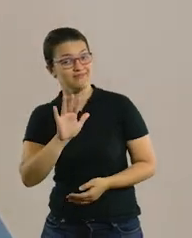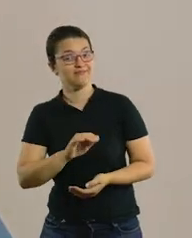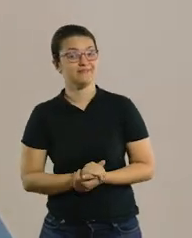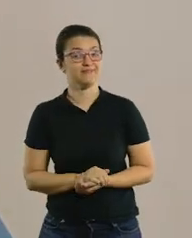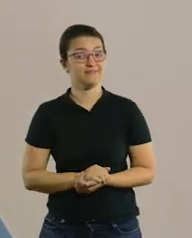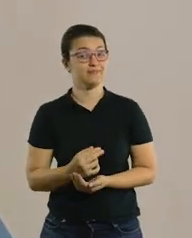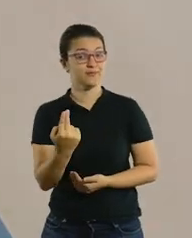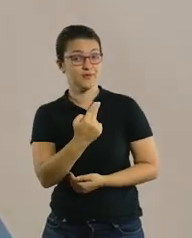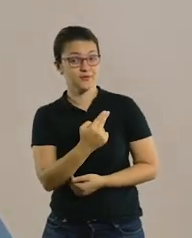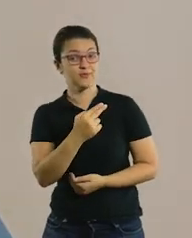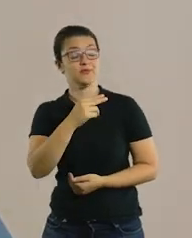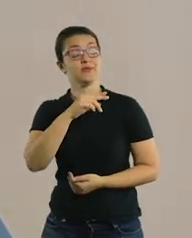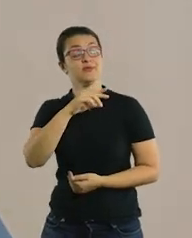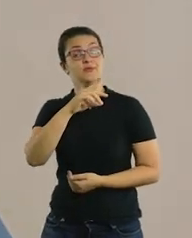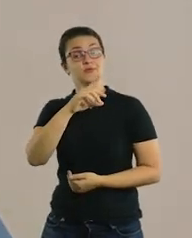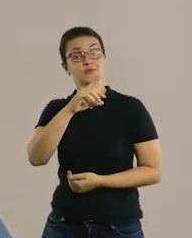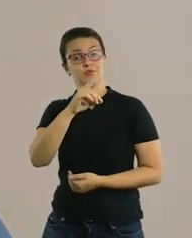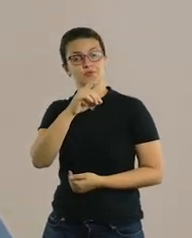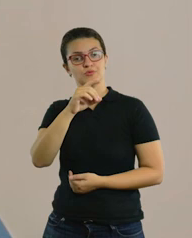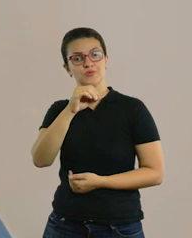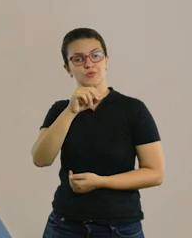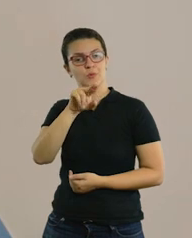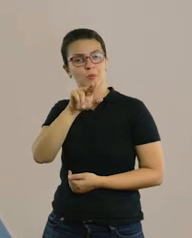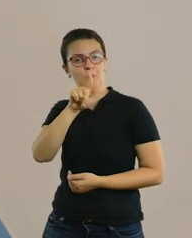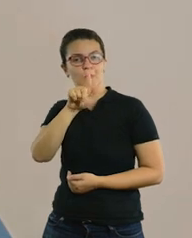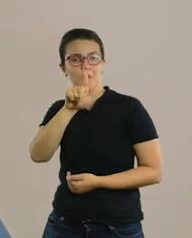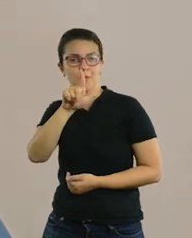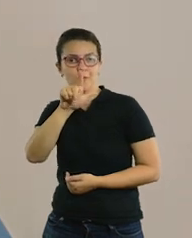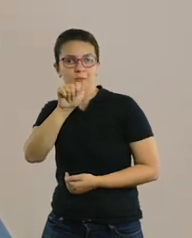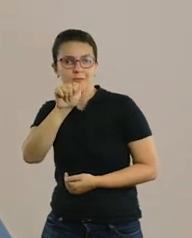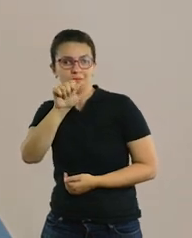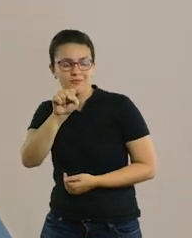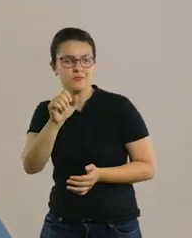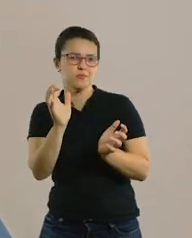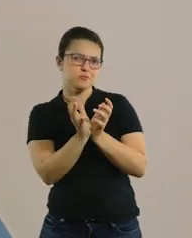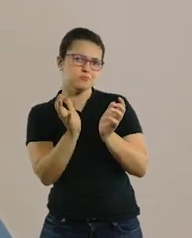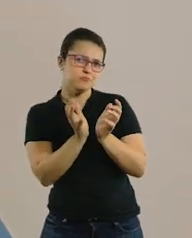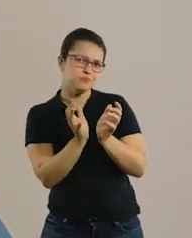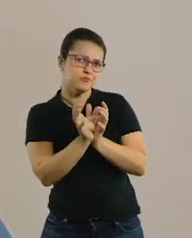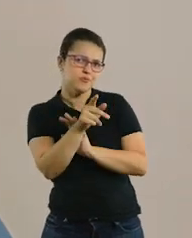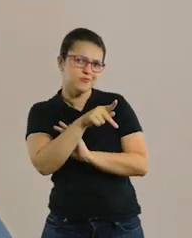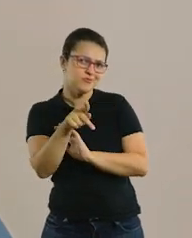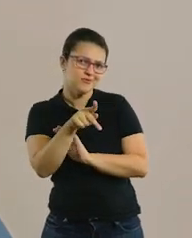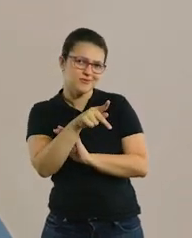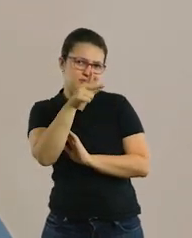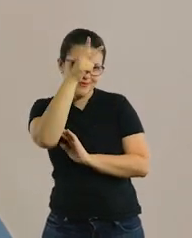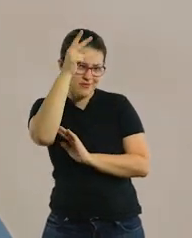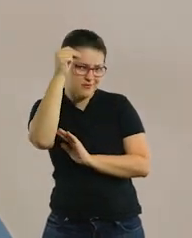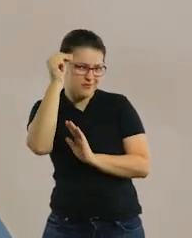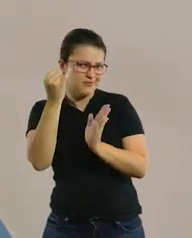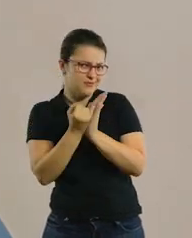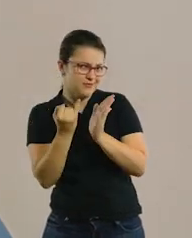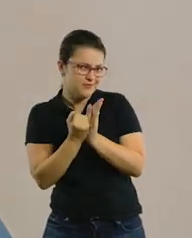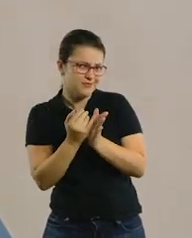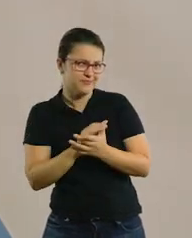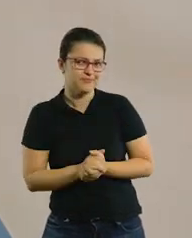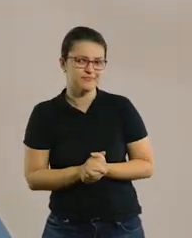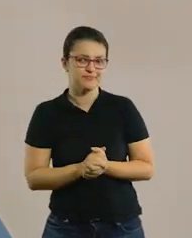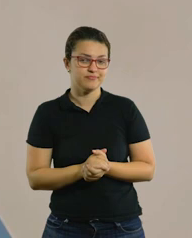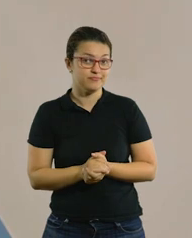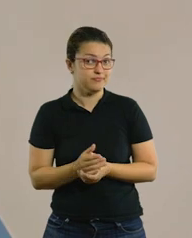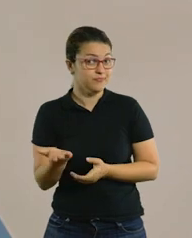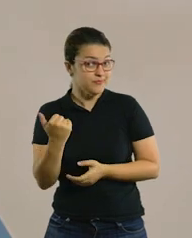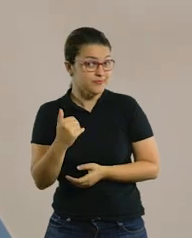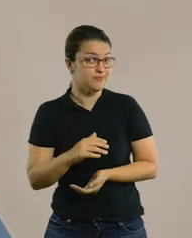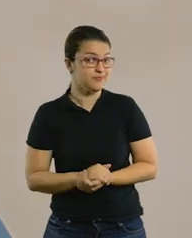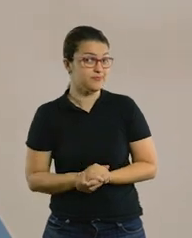Olá, pessoal! Eu sou o professor Douglas, aqui de Itapevi e estou mais uma vez para trazer a lição para esta semana. Vamos lá? Para